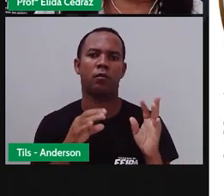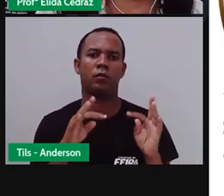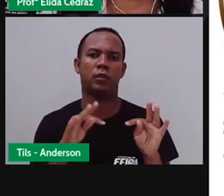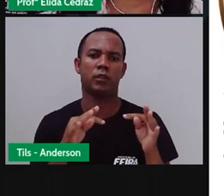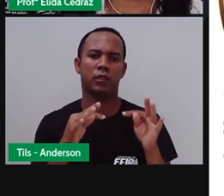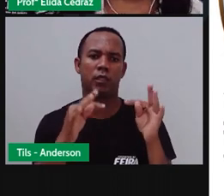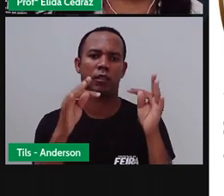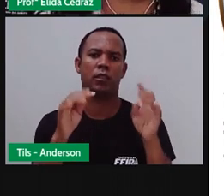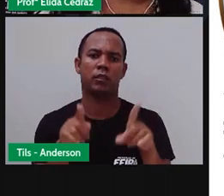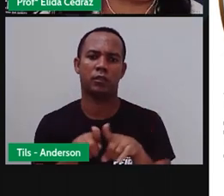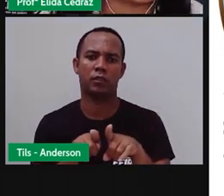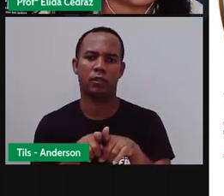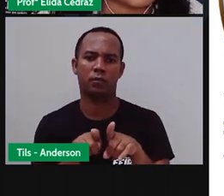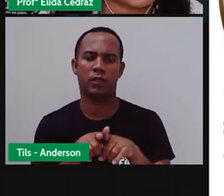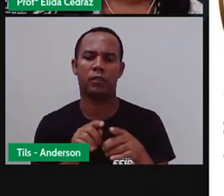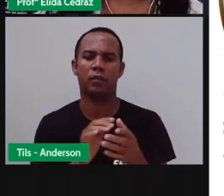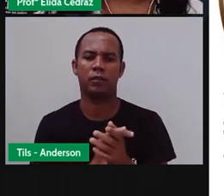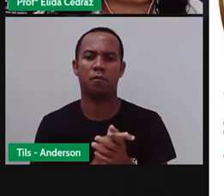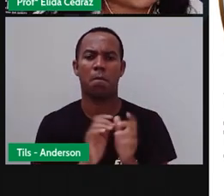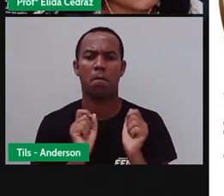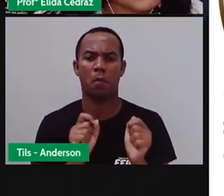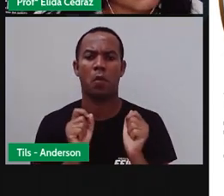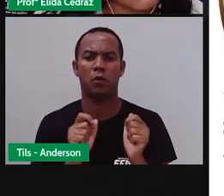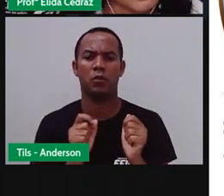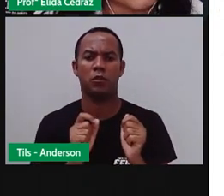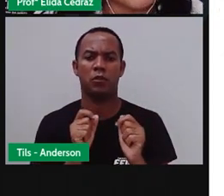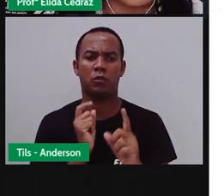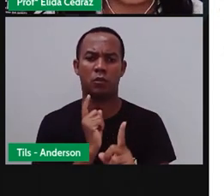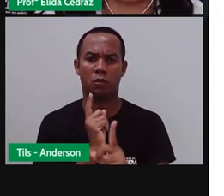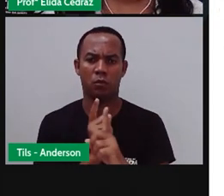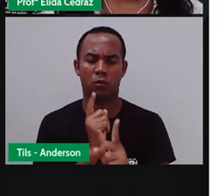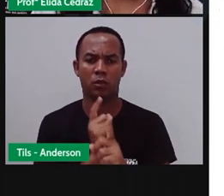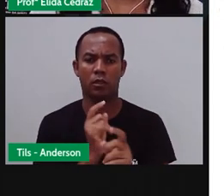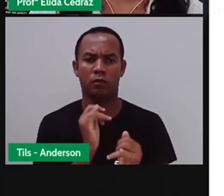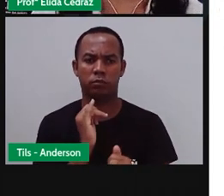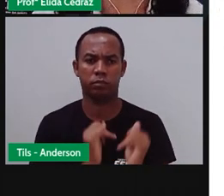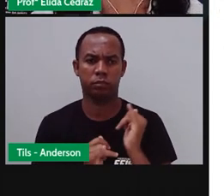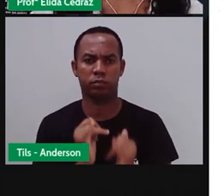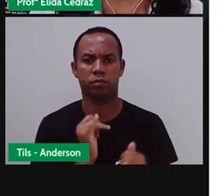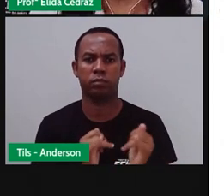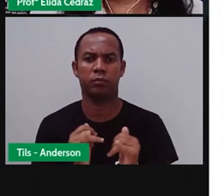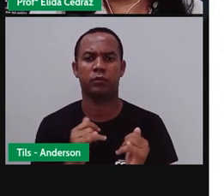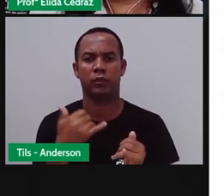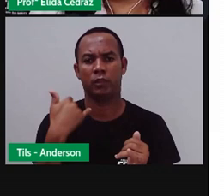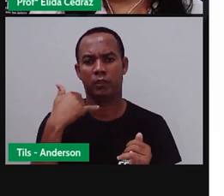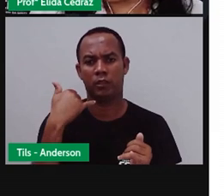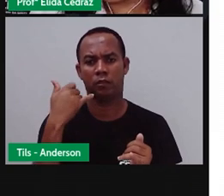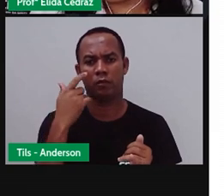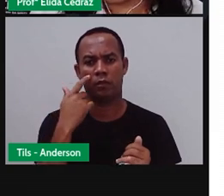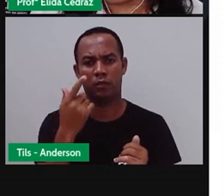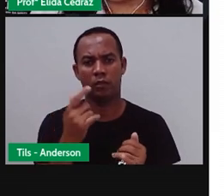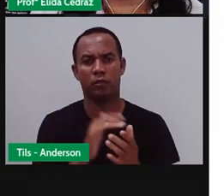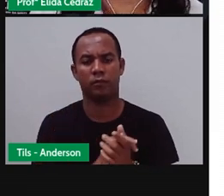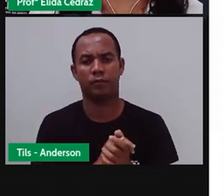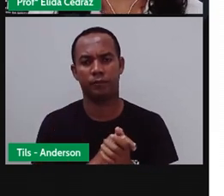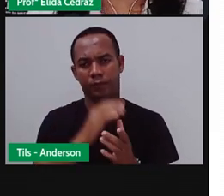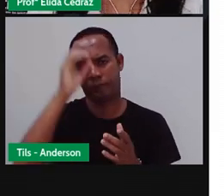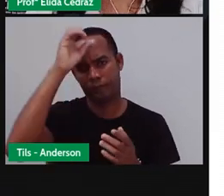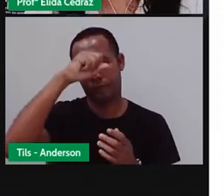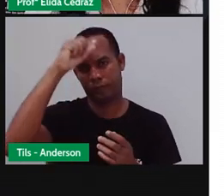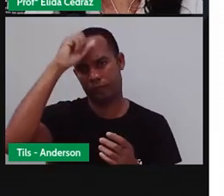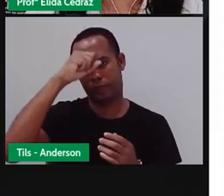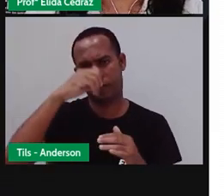nos tablets, e também podem ser acessados pelos celulares. Para aprender mais um pouco,